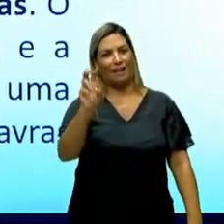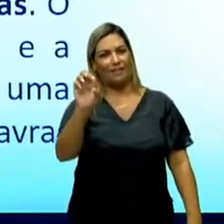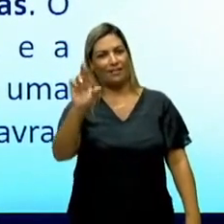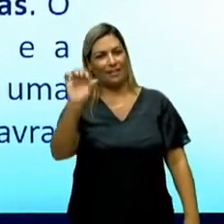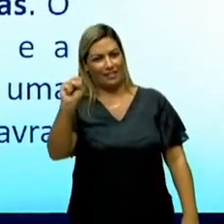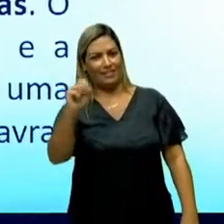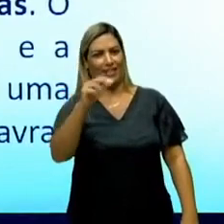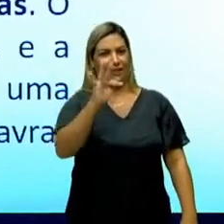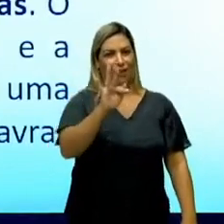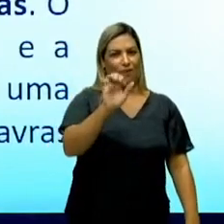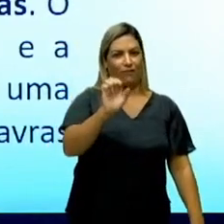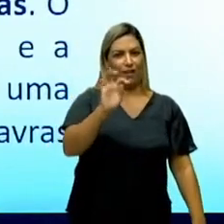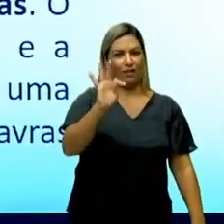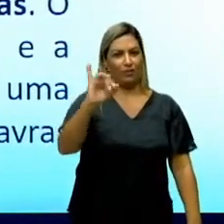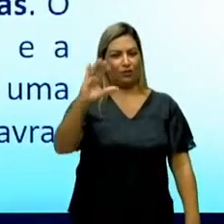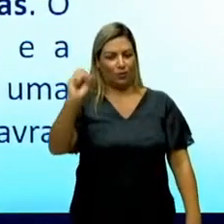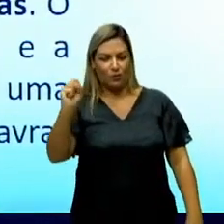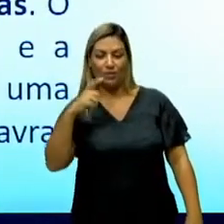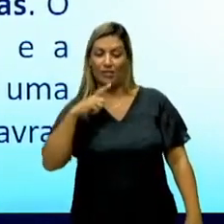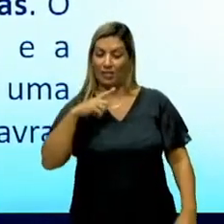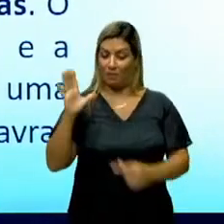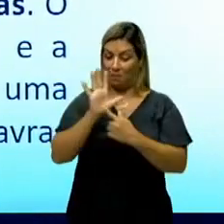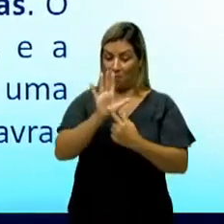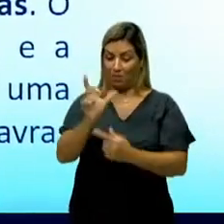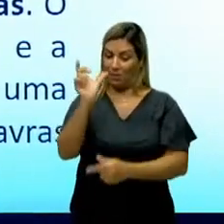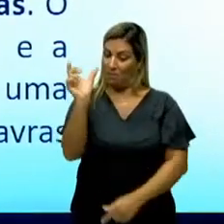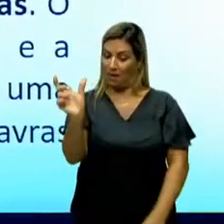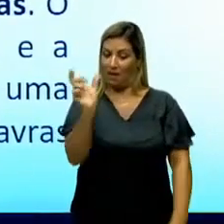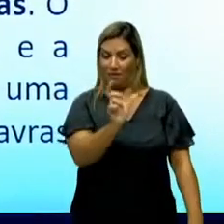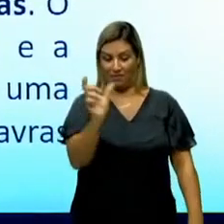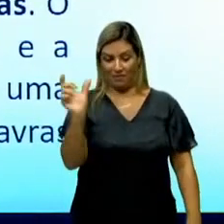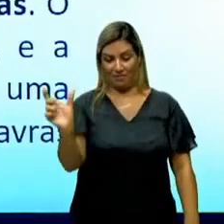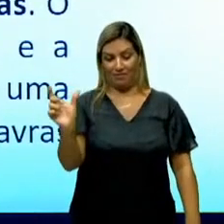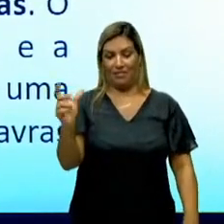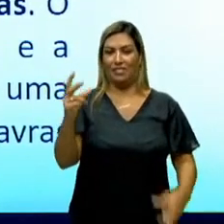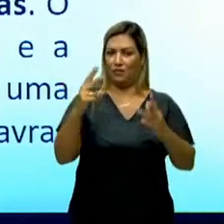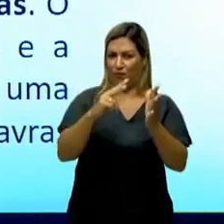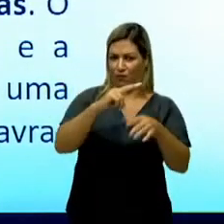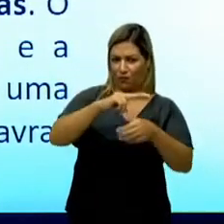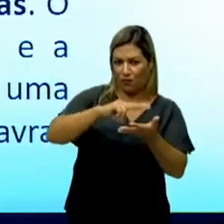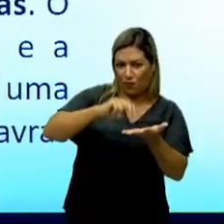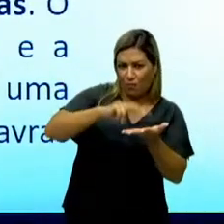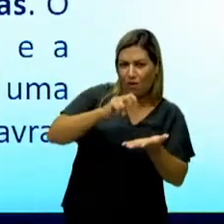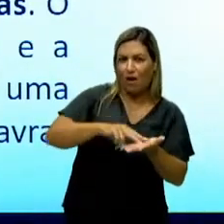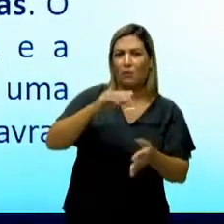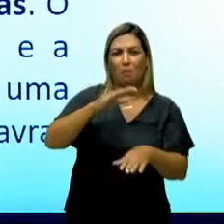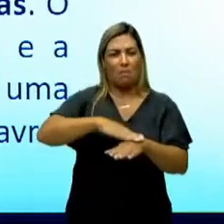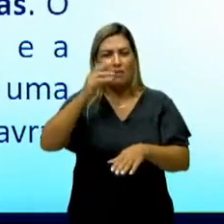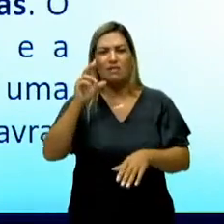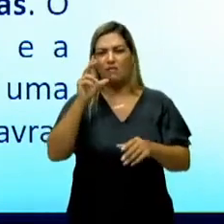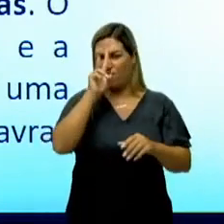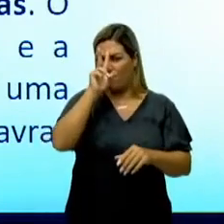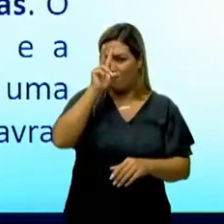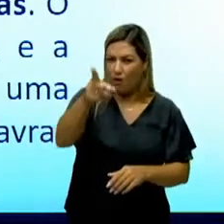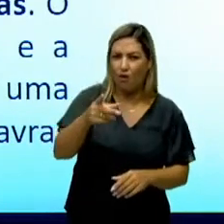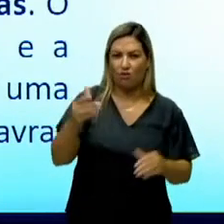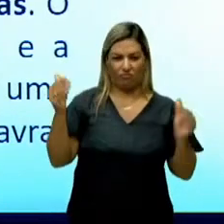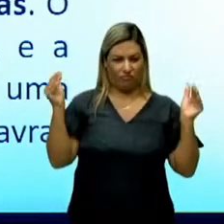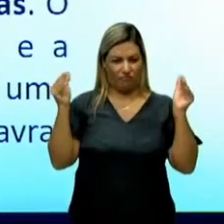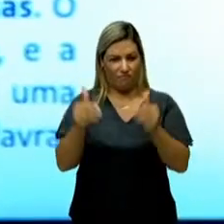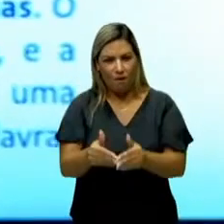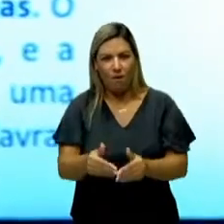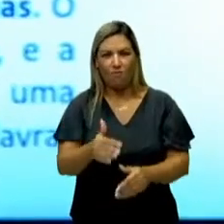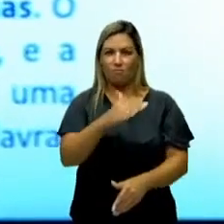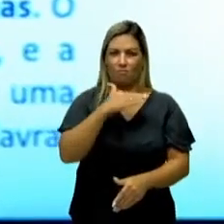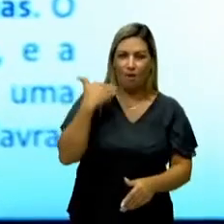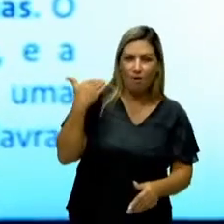expressão cadáveres fétidos. Ele traz esse vocabulário mais agressivo, uma obsessão pela morte, algo que